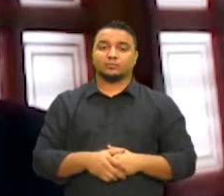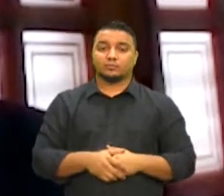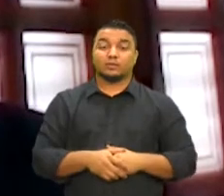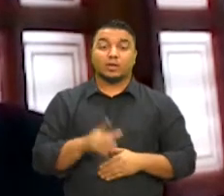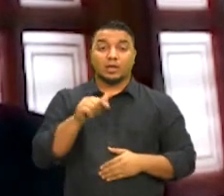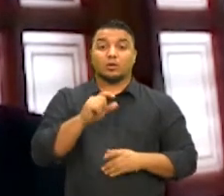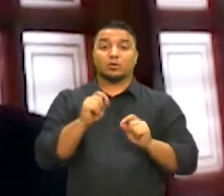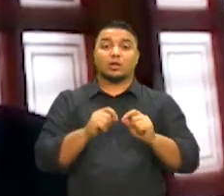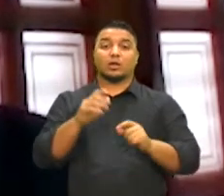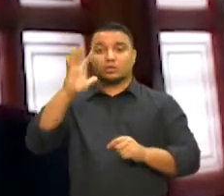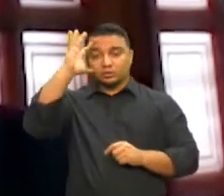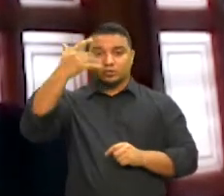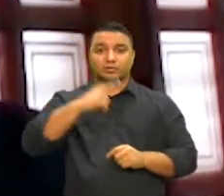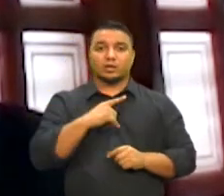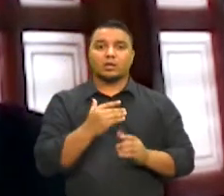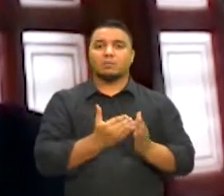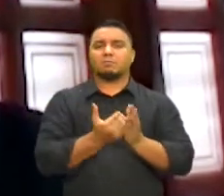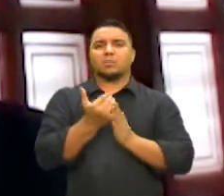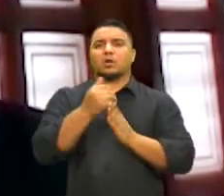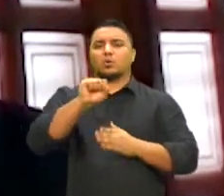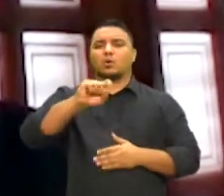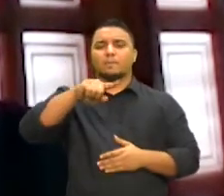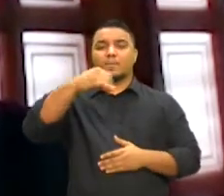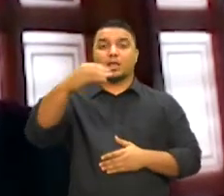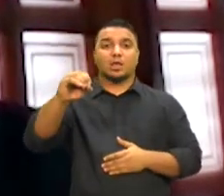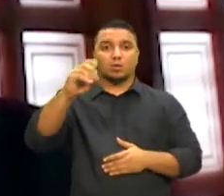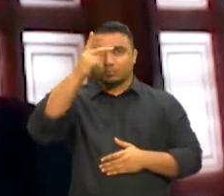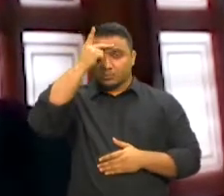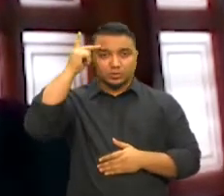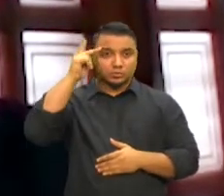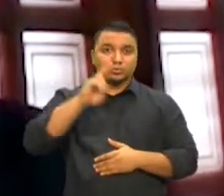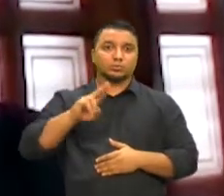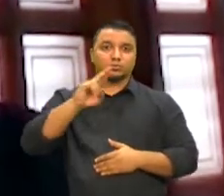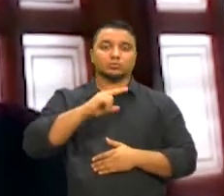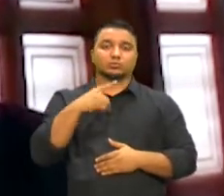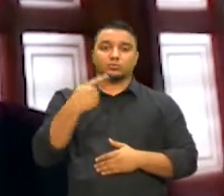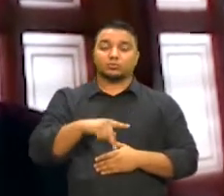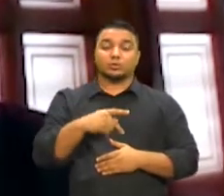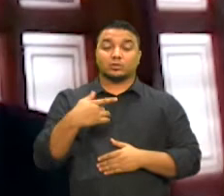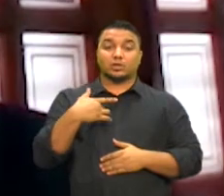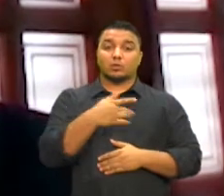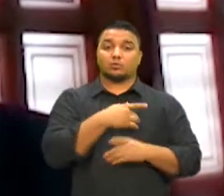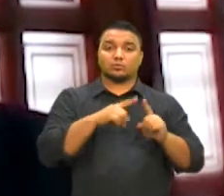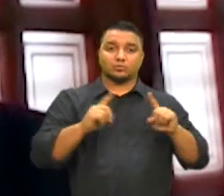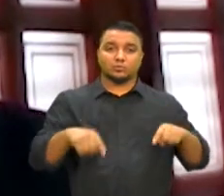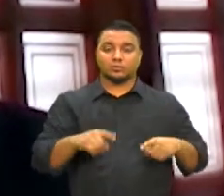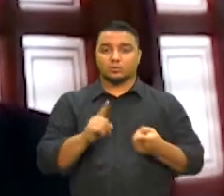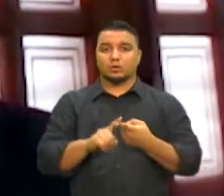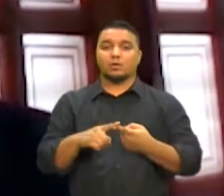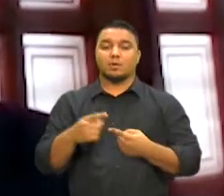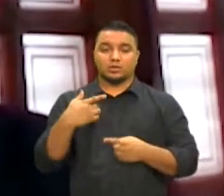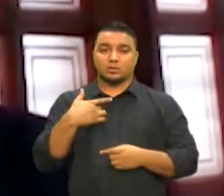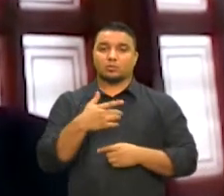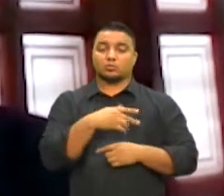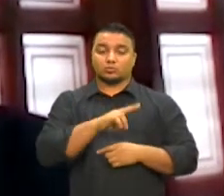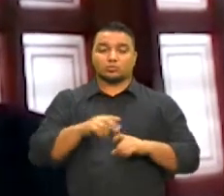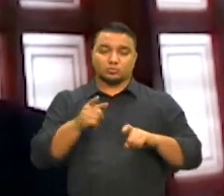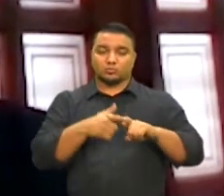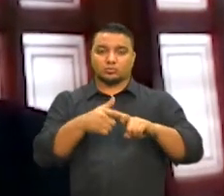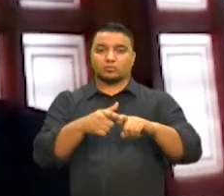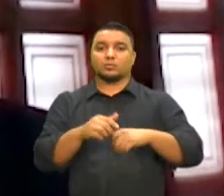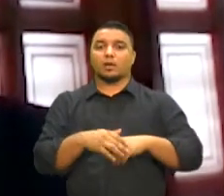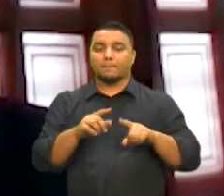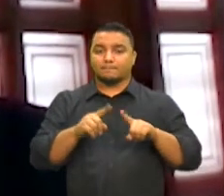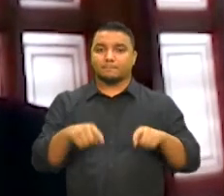medida atinge mais de 8 milhões de beneficiários que possuem planos de saúde e assistência médica. O índice de reajuste